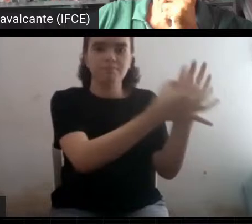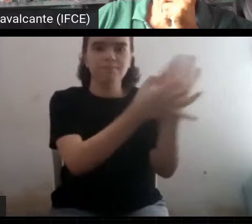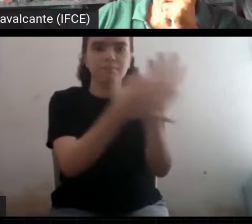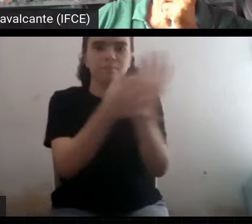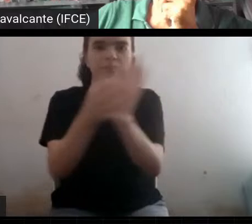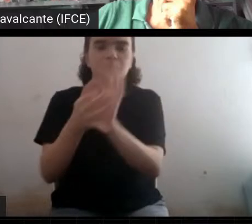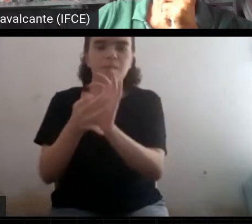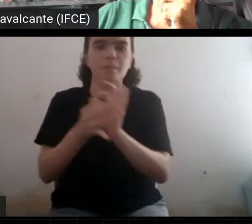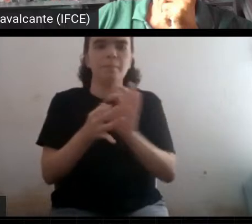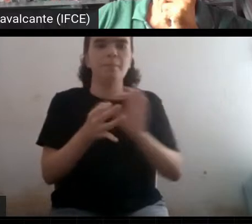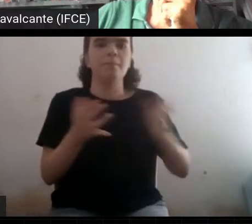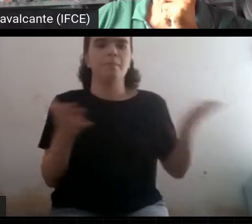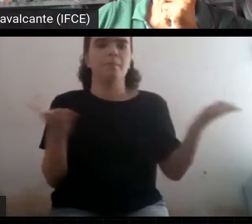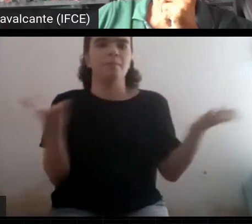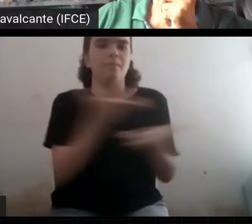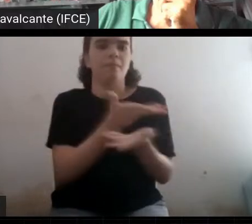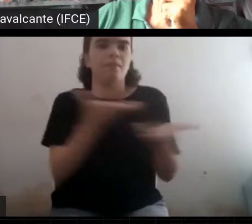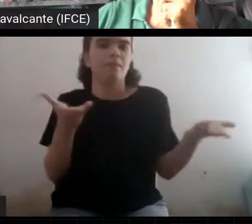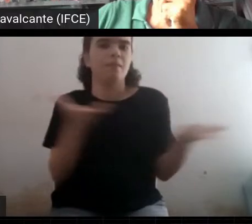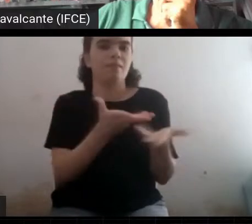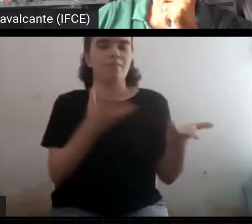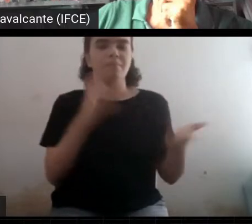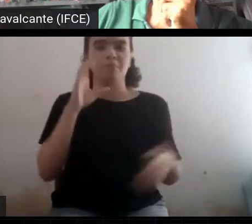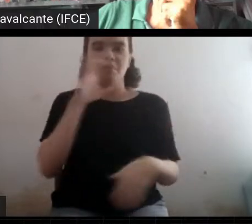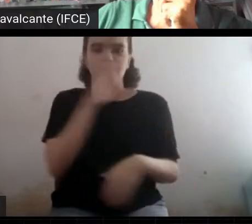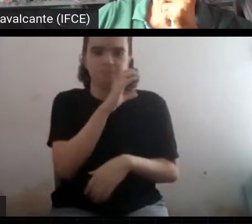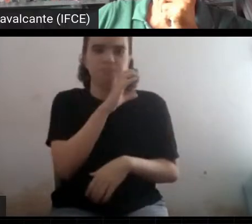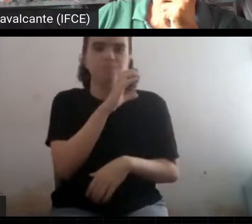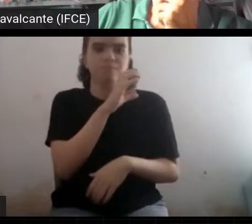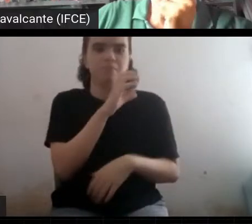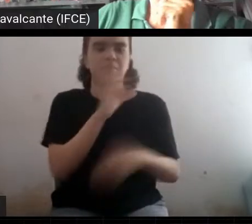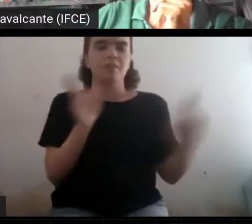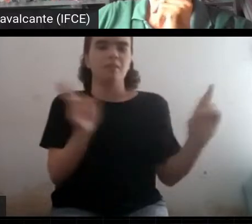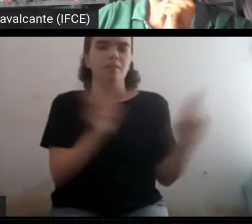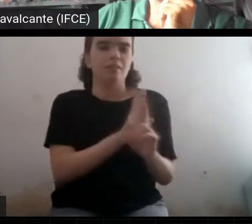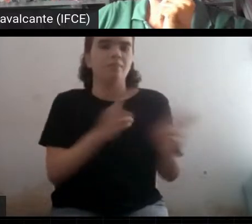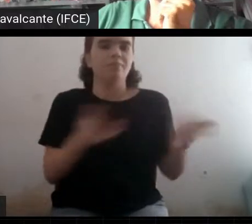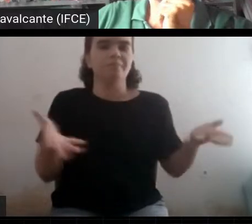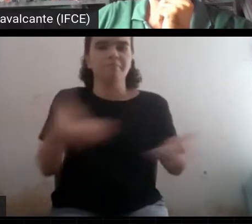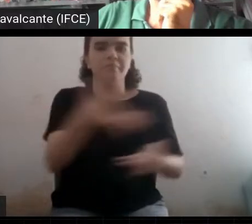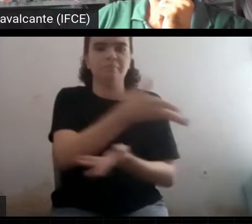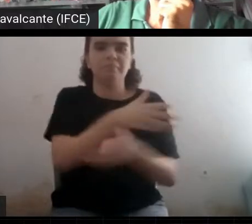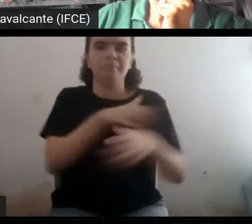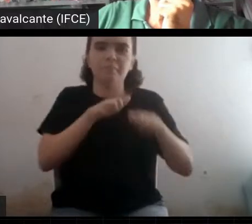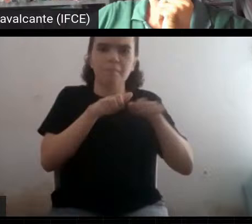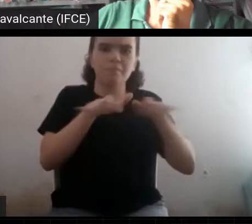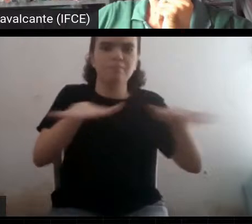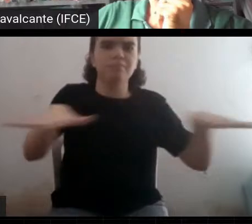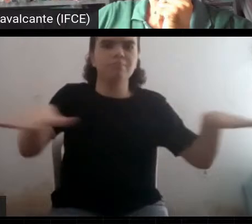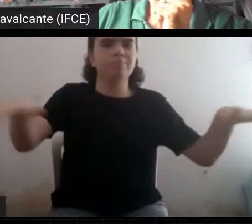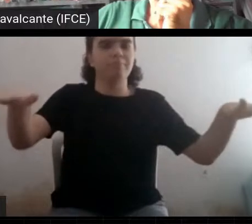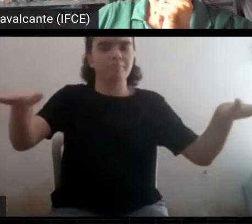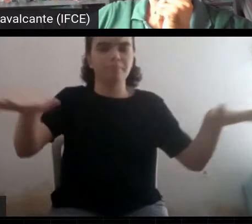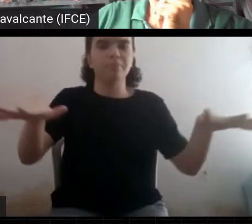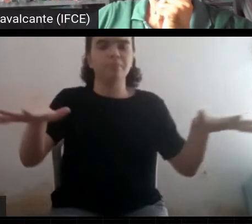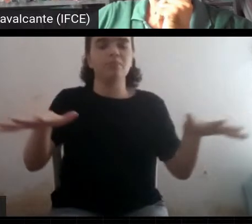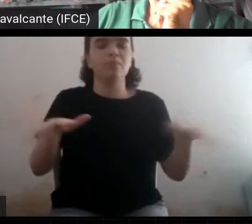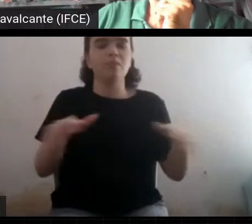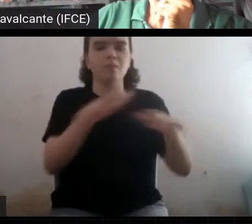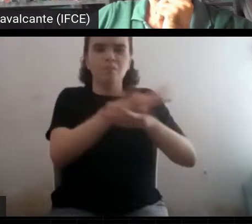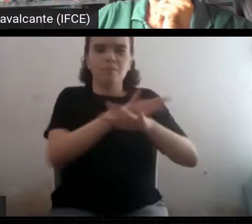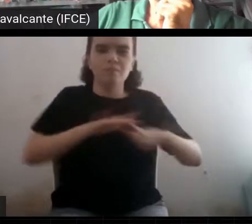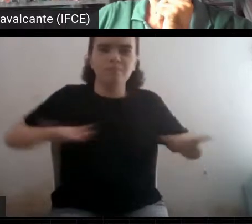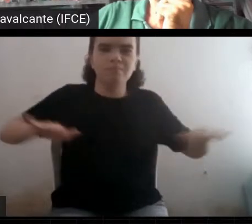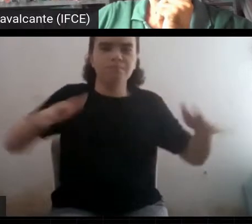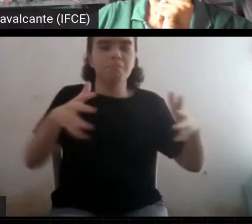termodinâmica. Então, o que aconteceu foi que, de repente, o universo expandiu numa dimensão